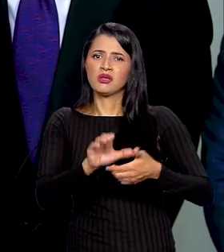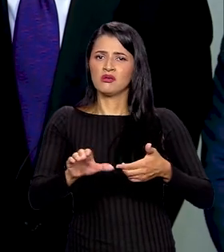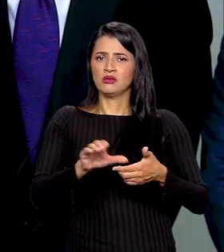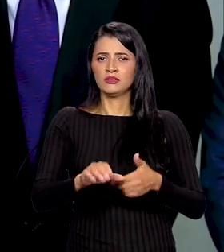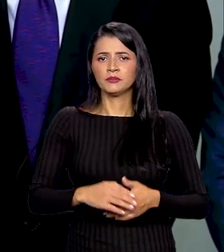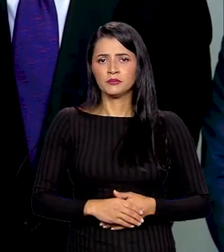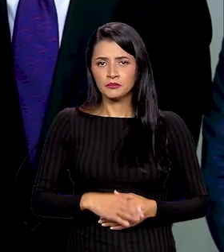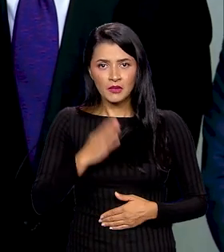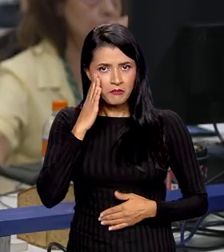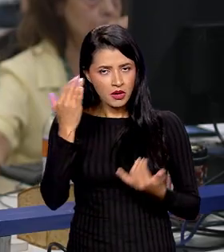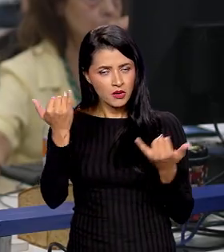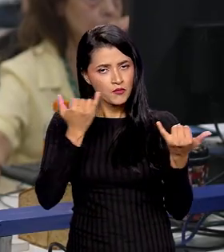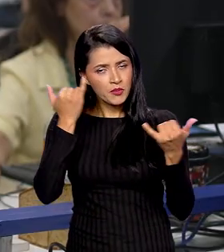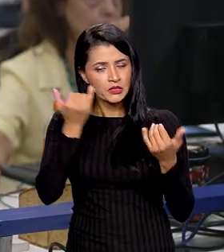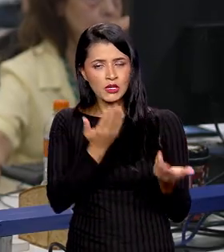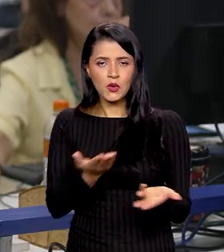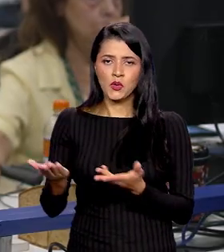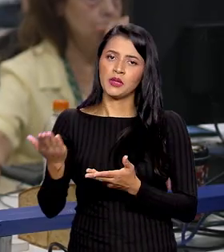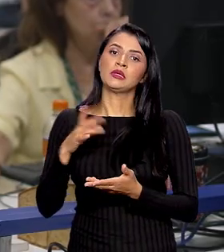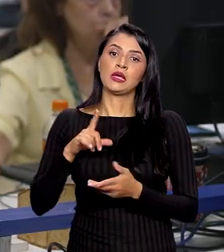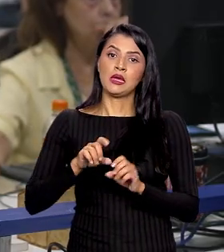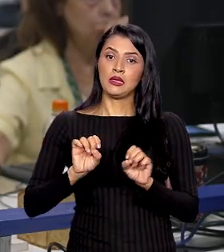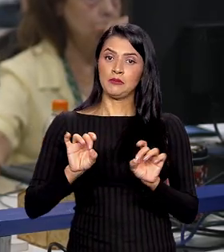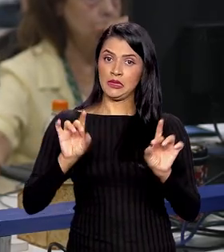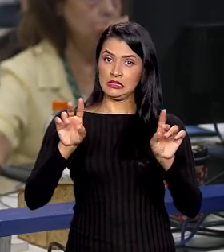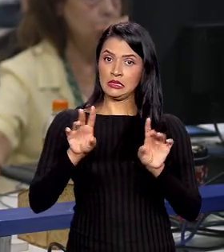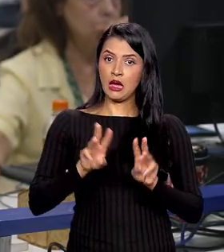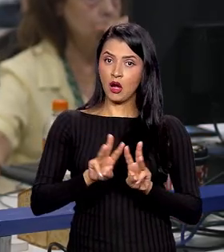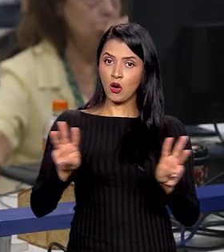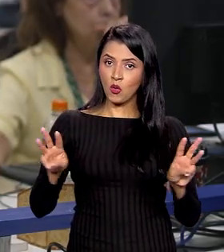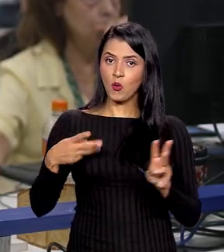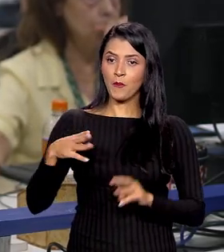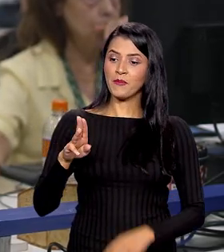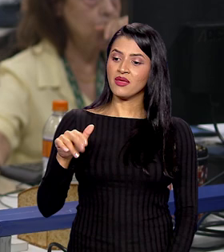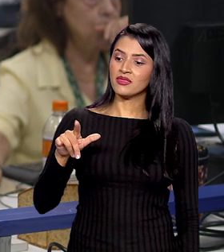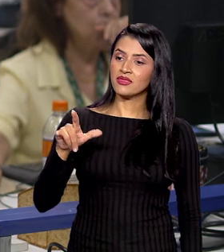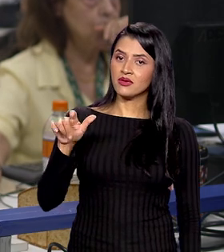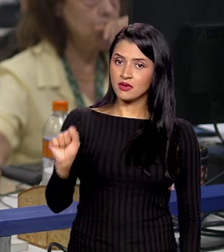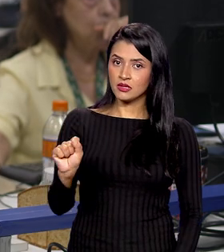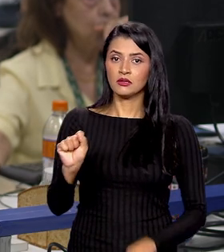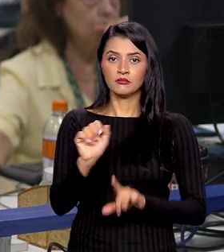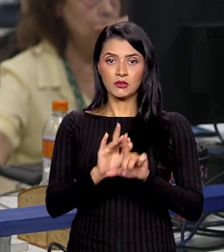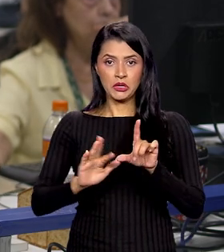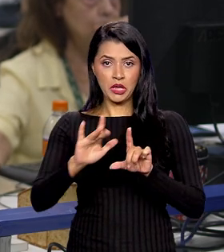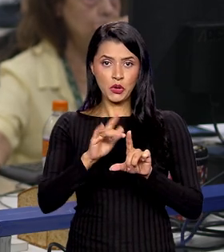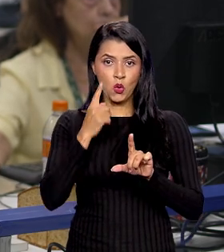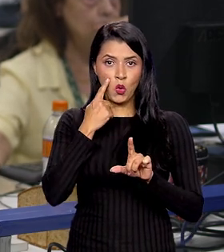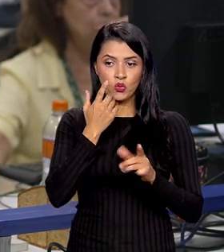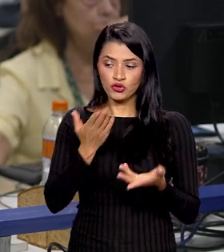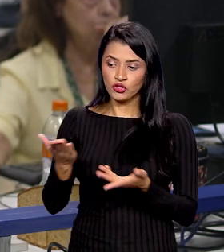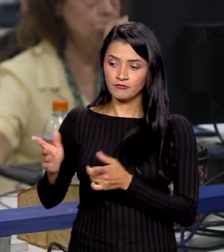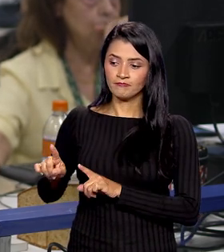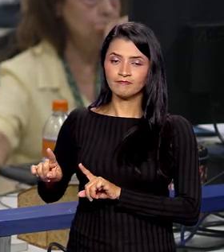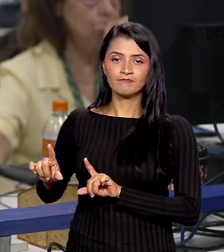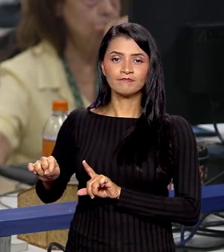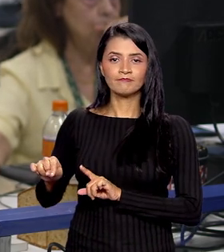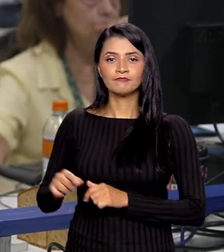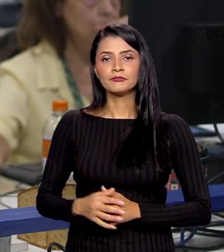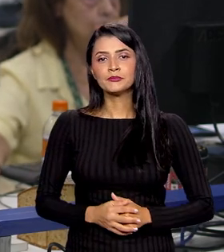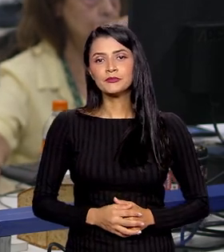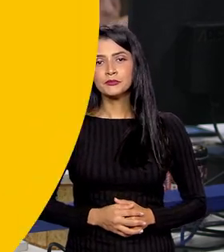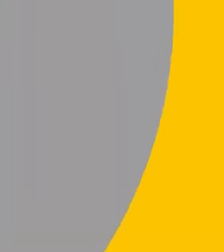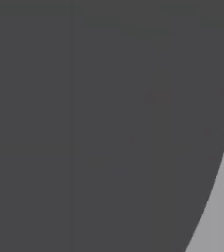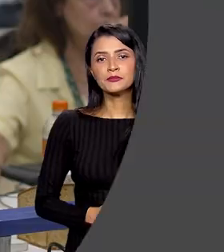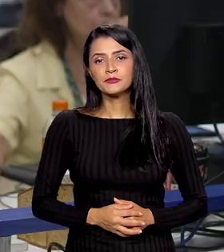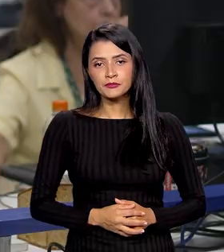climática que se avizinha. Para saber mais, acesse a página especial do BNDES no QR Code que aparece aqui